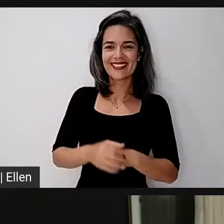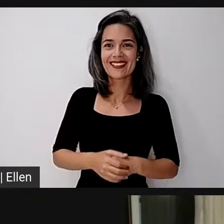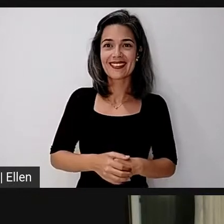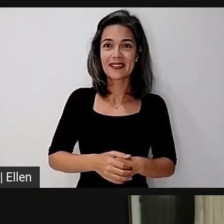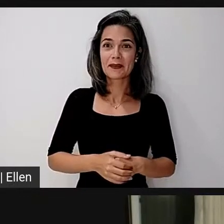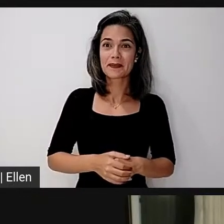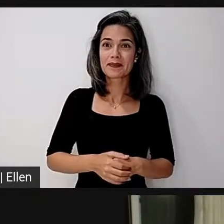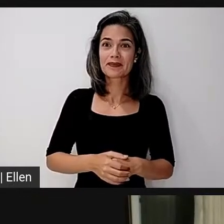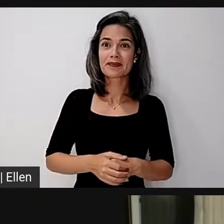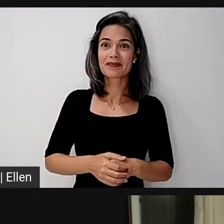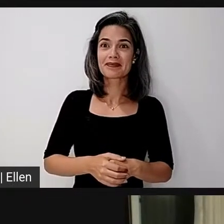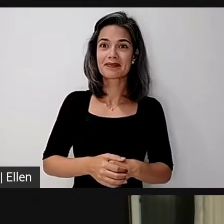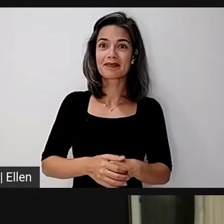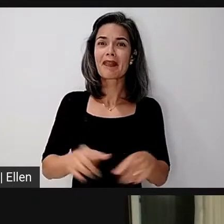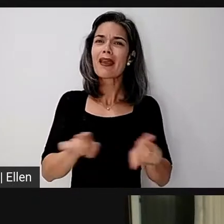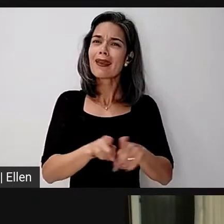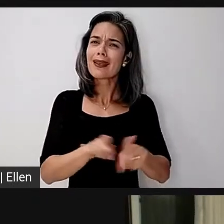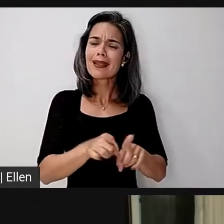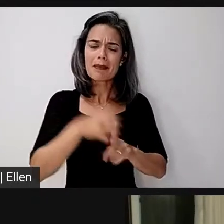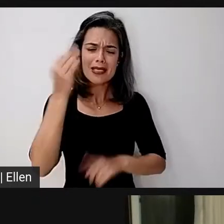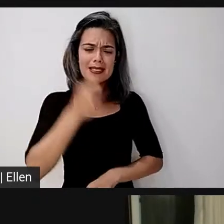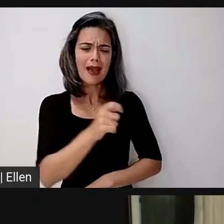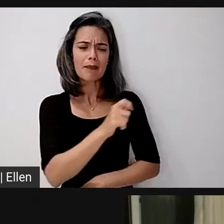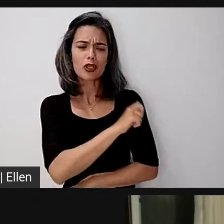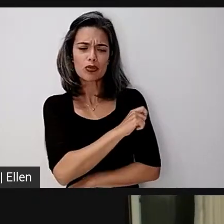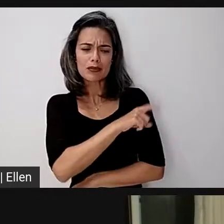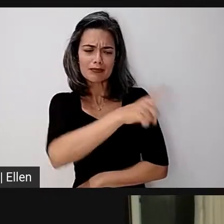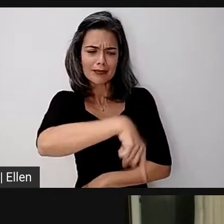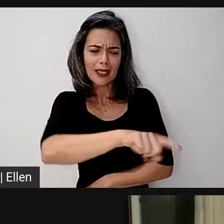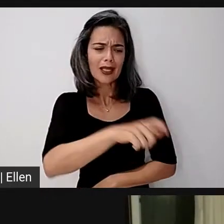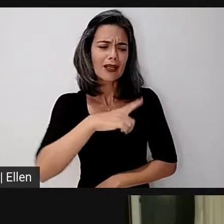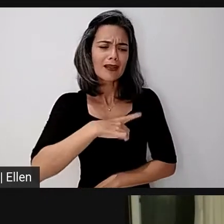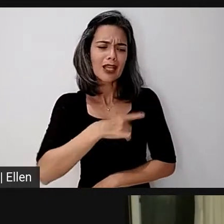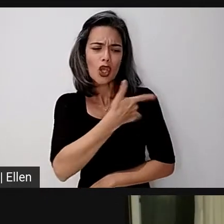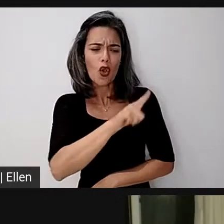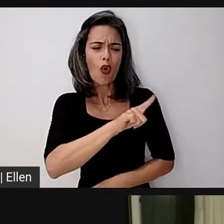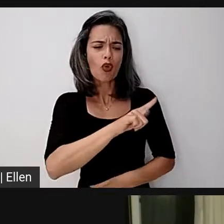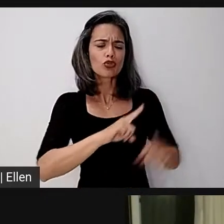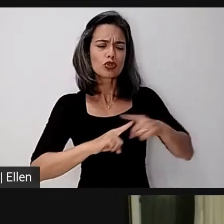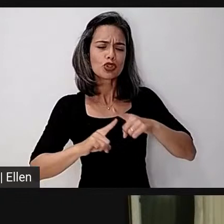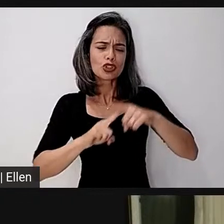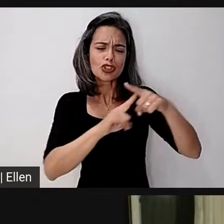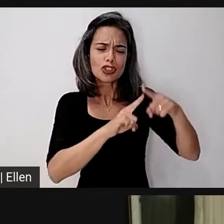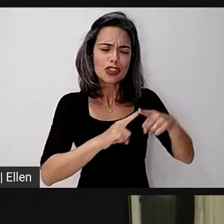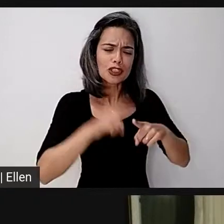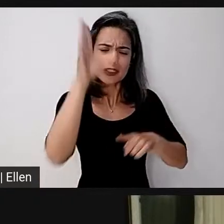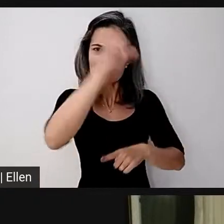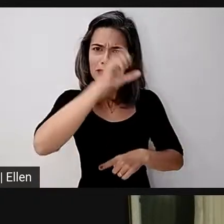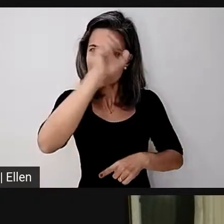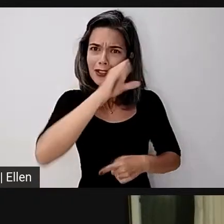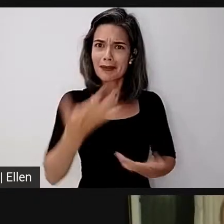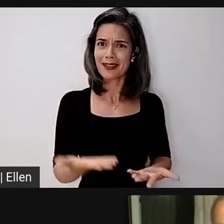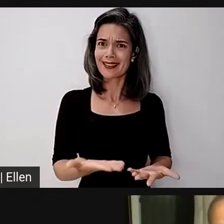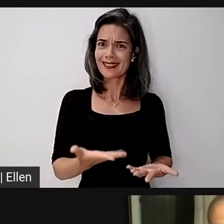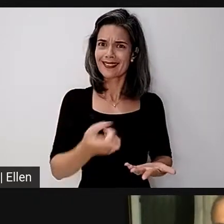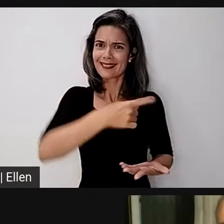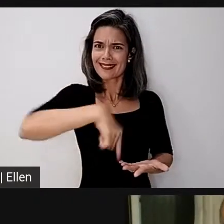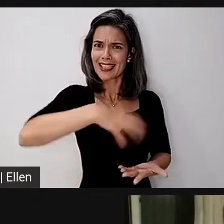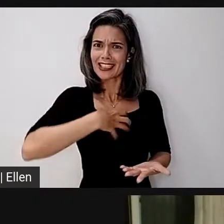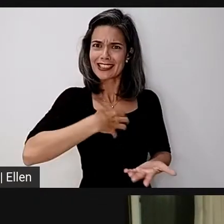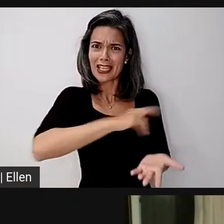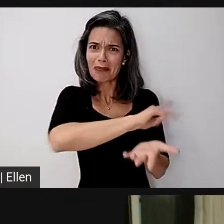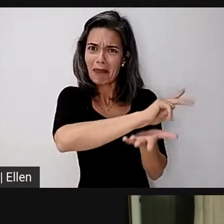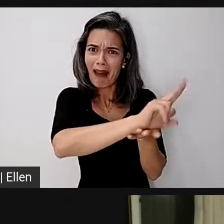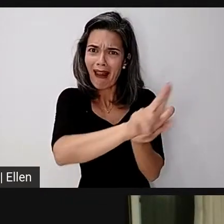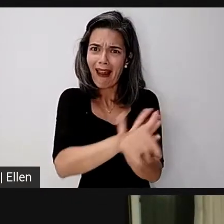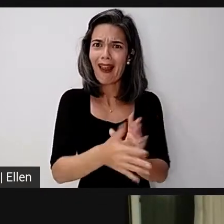outras trajetórias formativas, outros modos de aprender. Por isso que a cria materiais, porque a quer ensinar de outro jeito. Portanto, nós produzimos